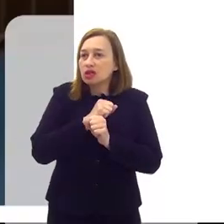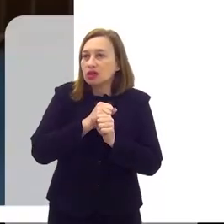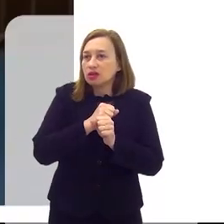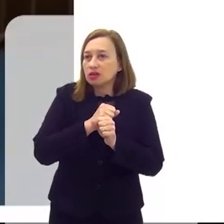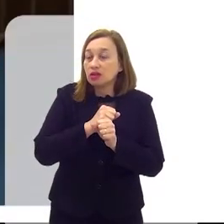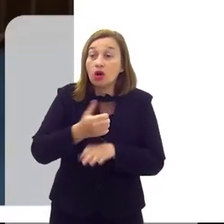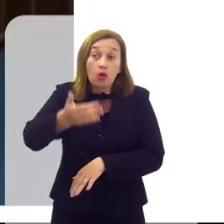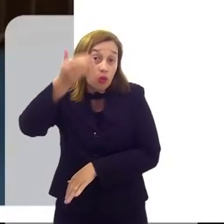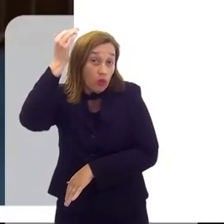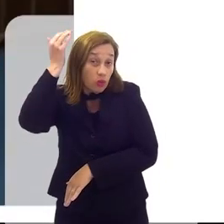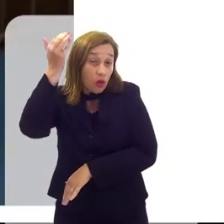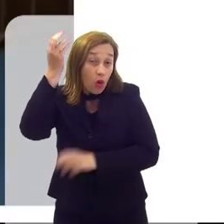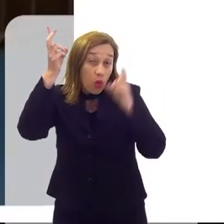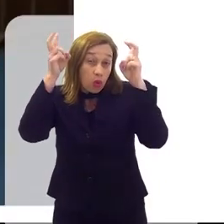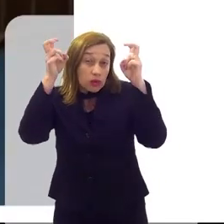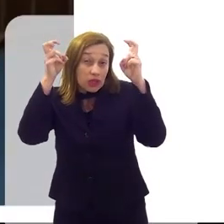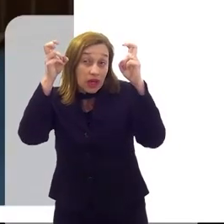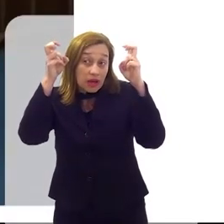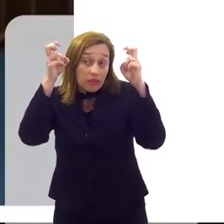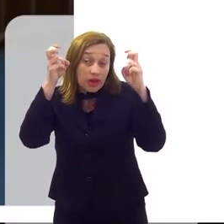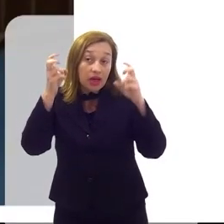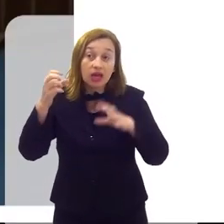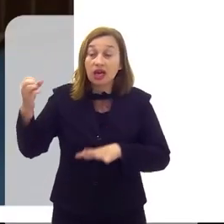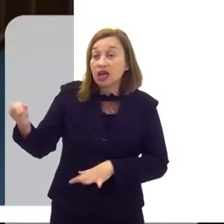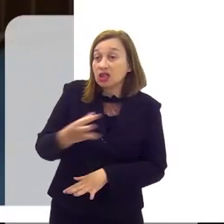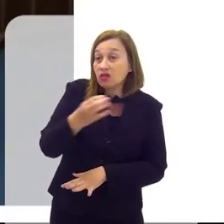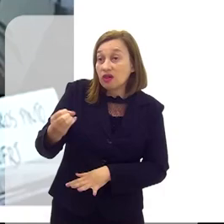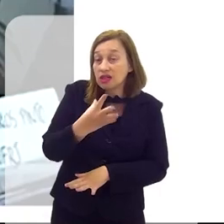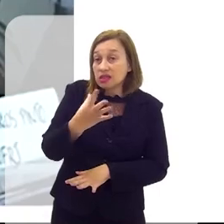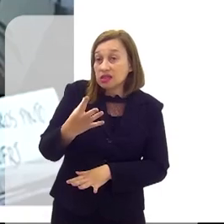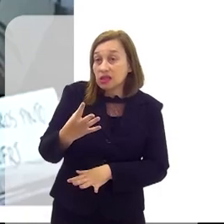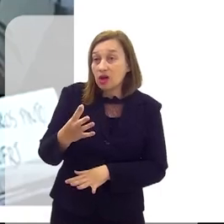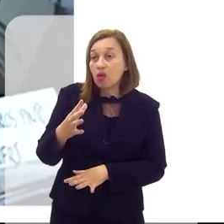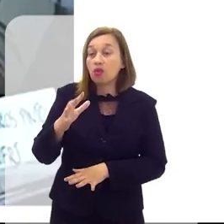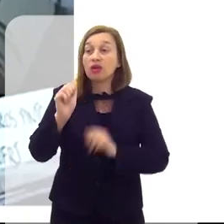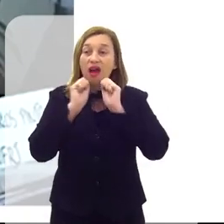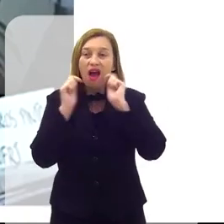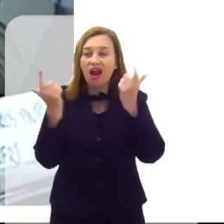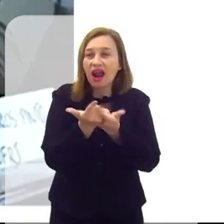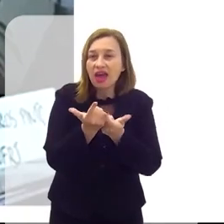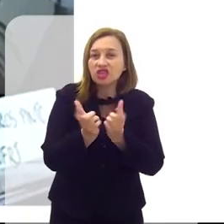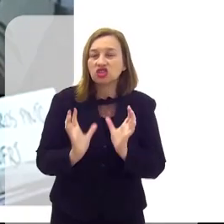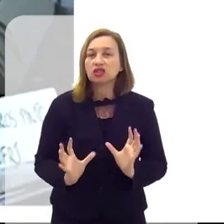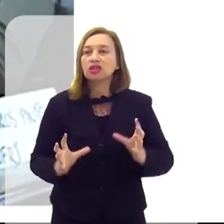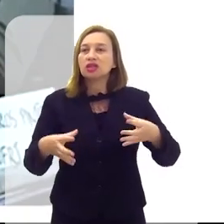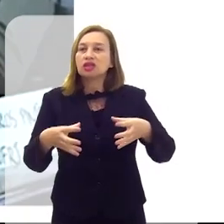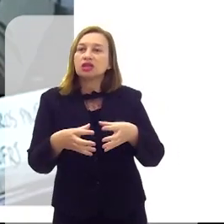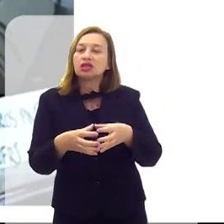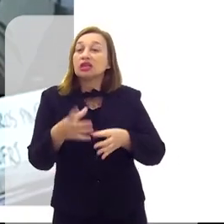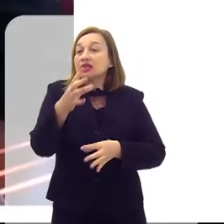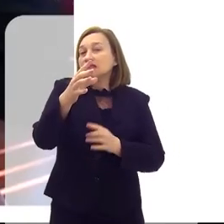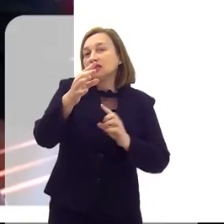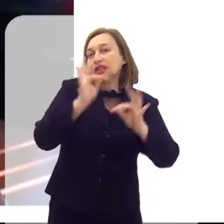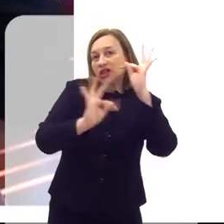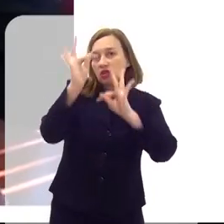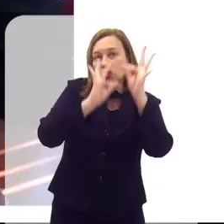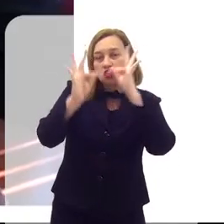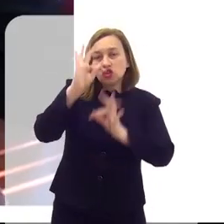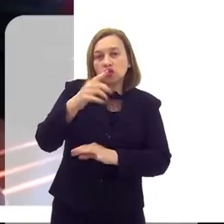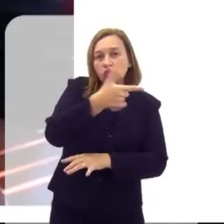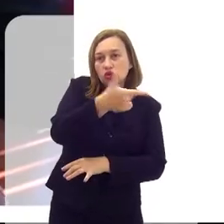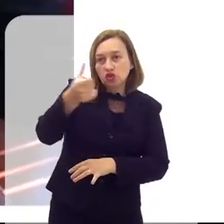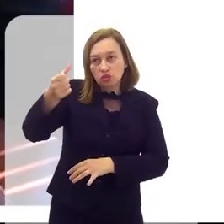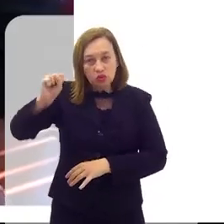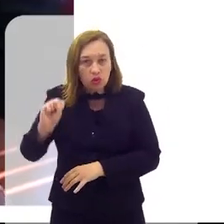Há 14 anos, o tema inovação faz parte dos debates do Fórum da LERJ, por meio da Câmara Setorial de Tecnologia.